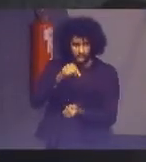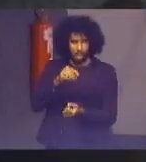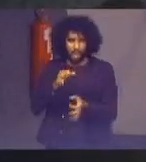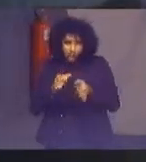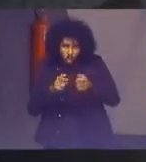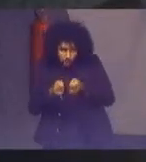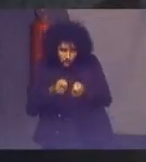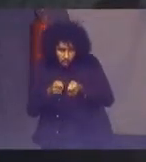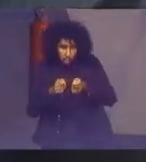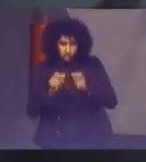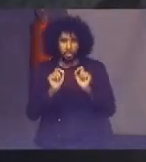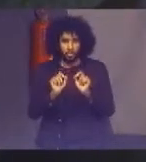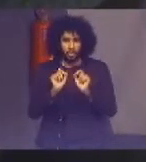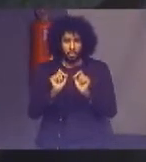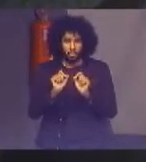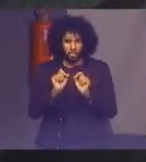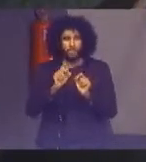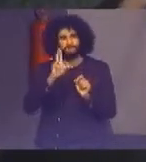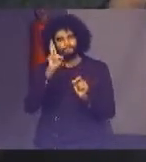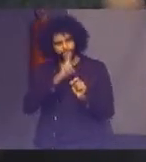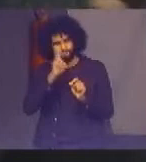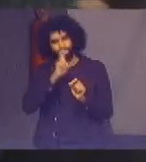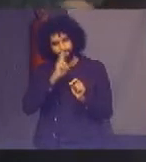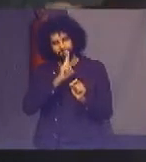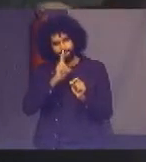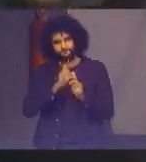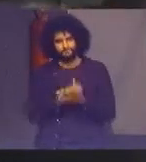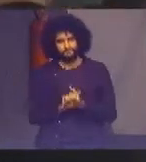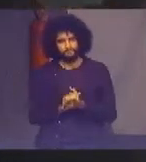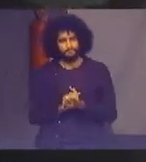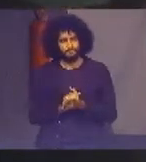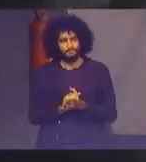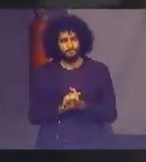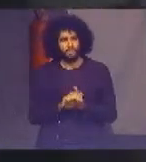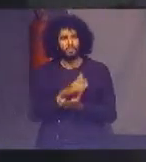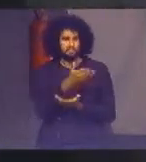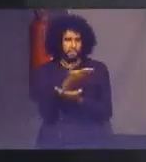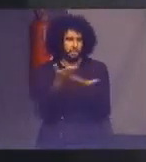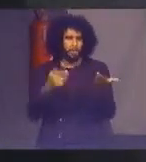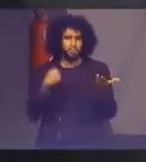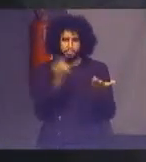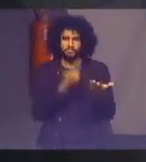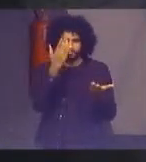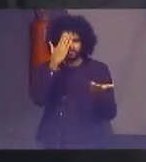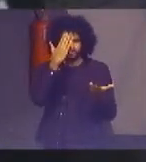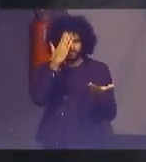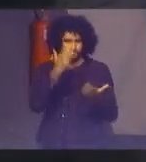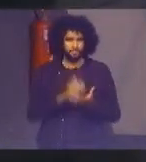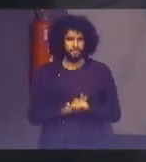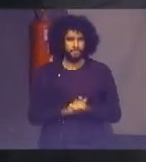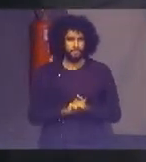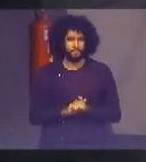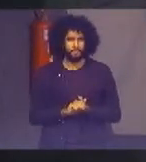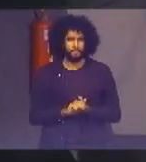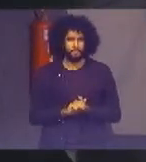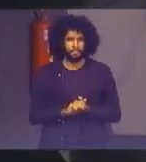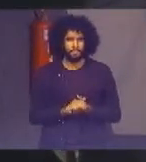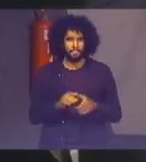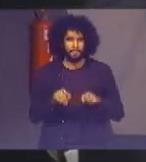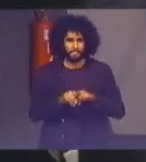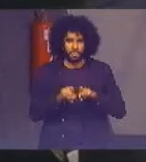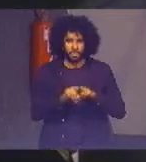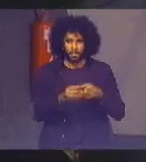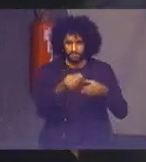é medida urgente. Todos reconhecem. Aliás, a incorporação da variável